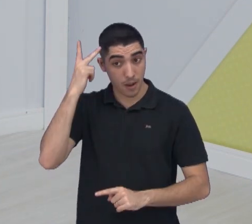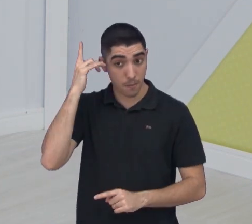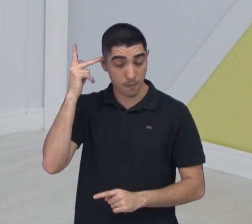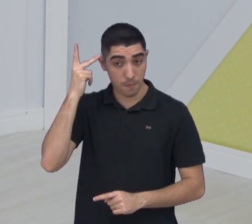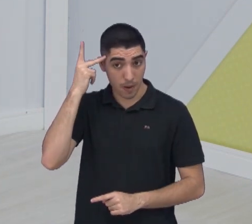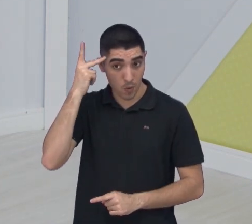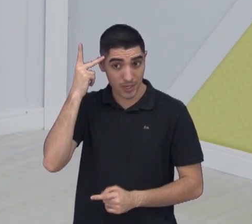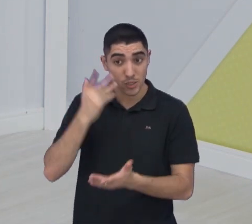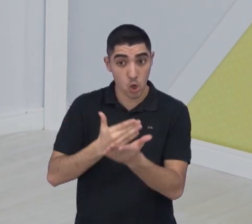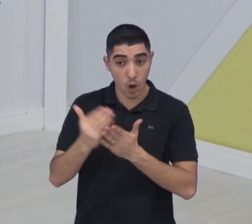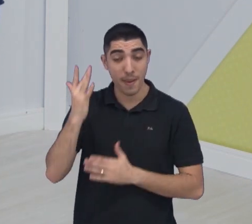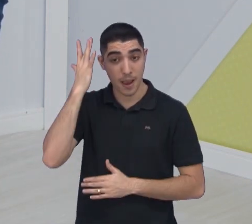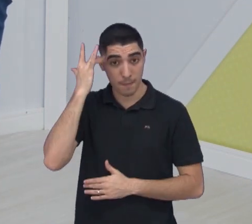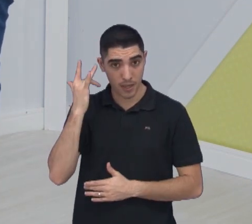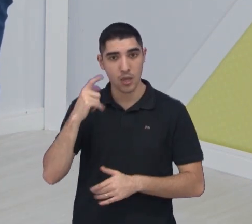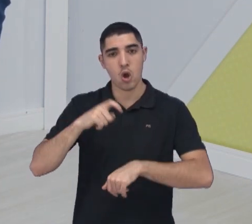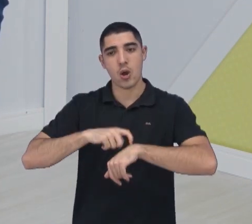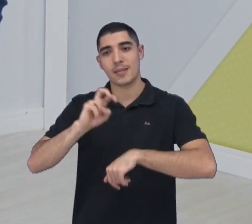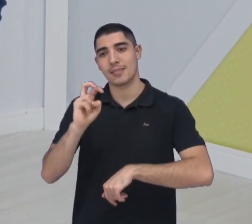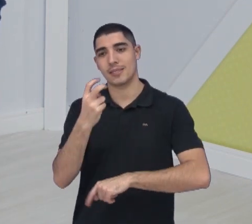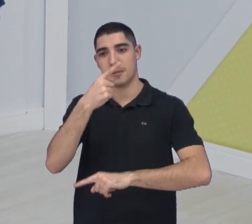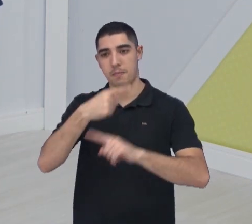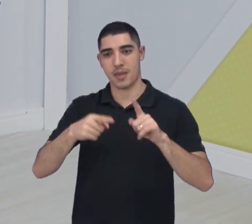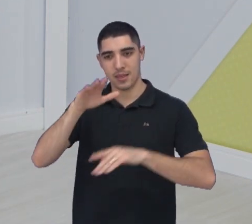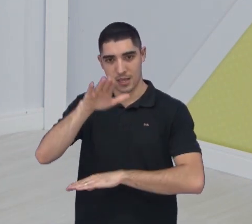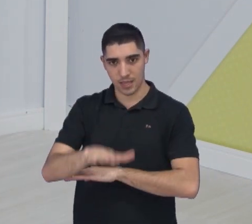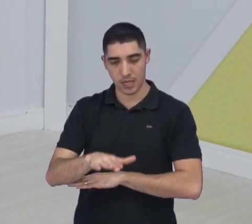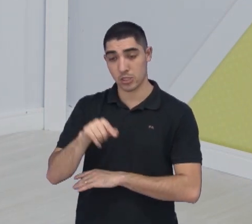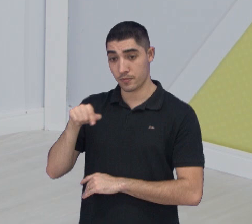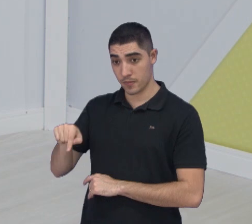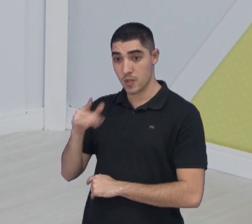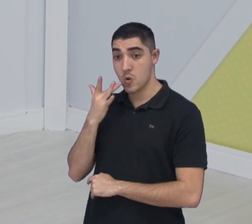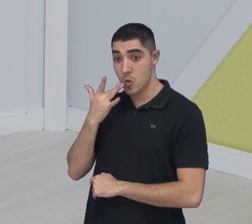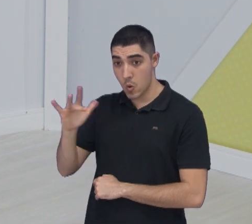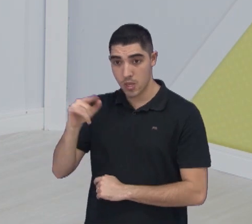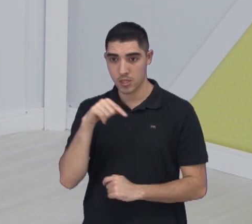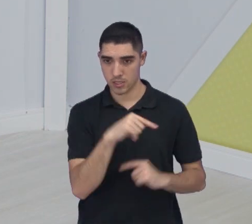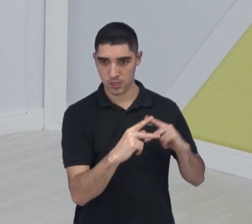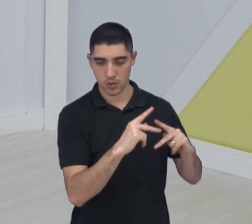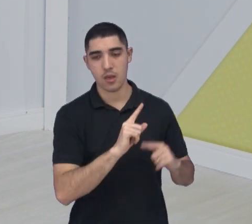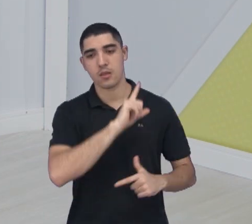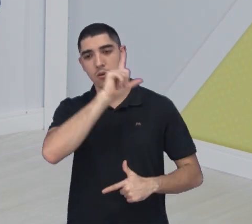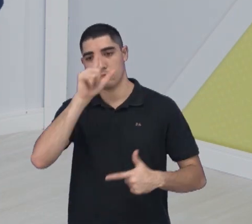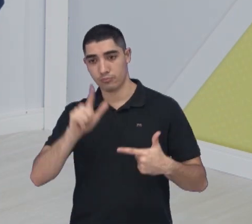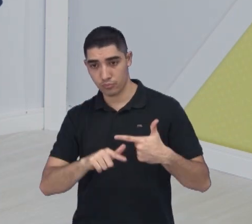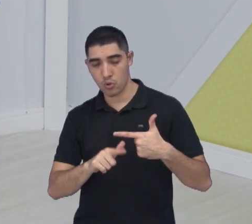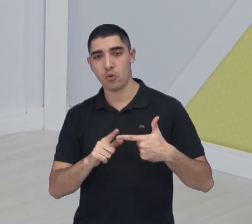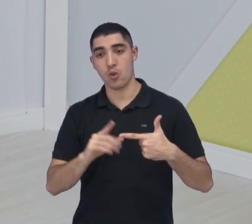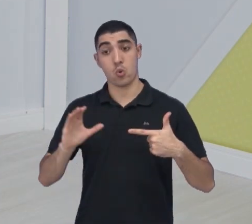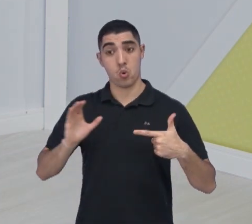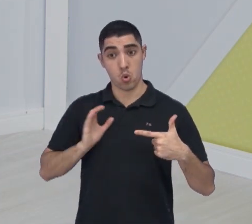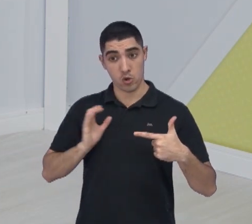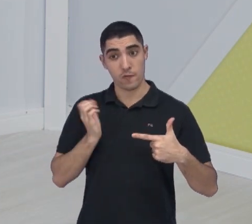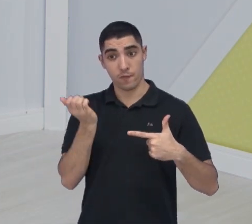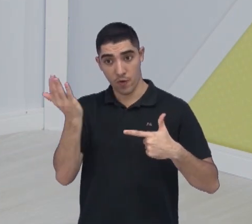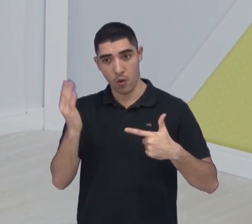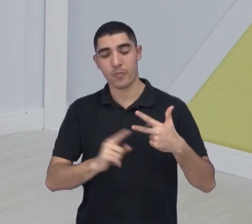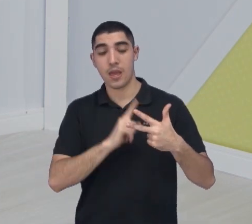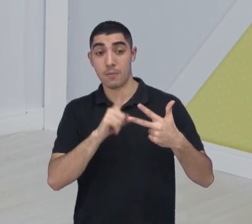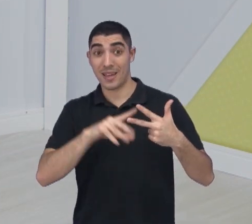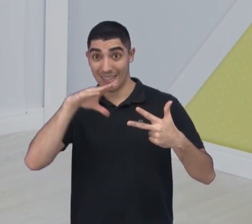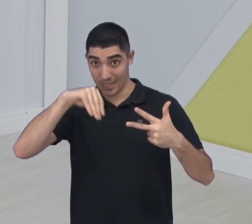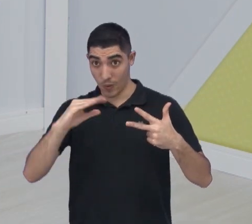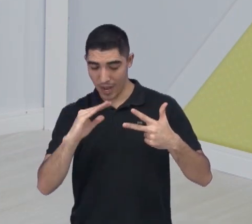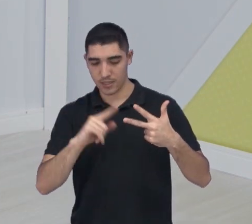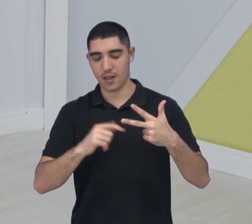sete, sete nada, cinco e meia da tarde, contra a equipe de Ourinhos, no ginásio Monstrinho, depois mais um jogo fora contra o Corinthians, depois duas em casa,